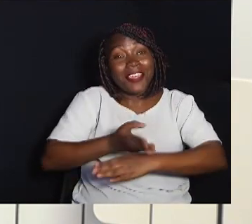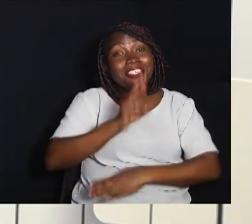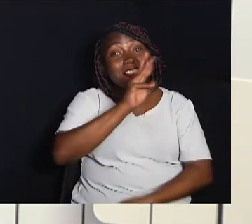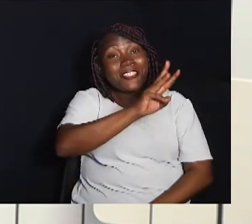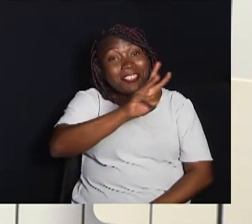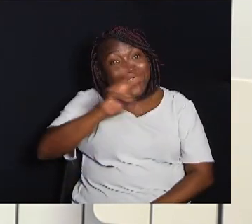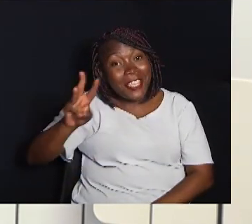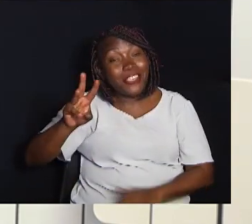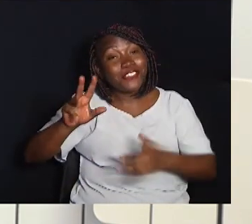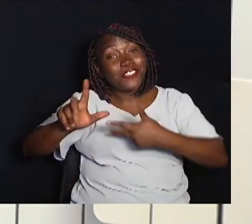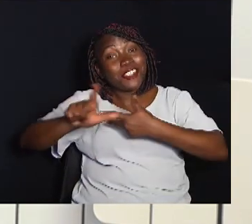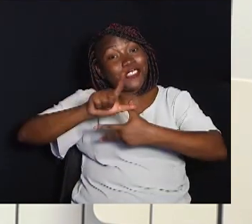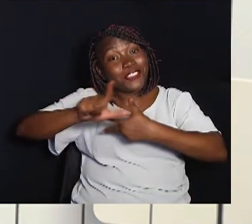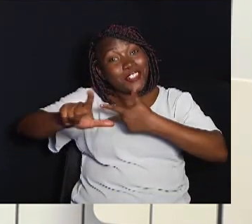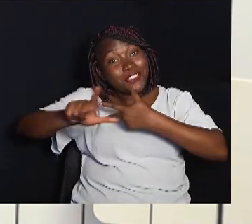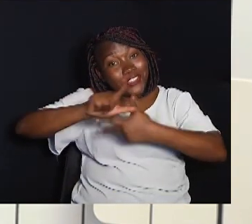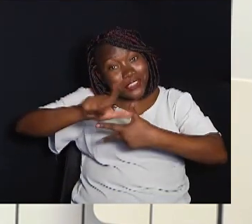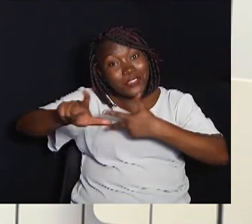do Legislativo